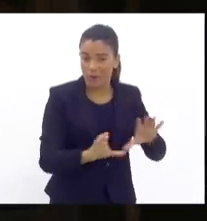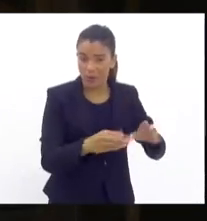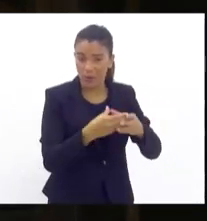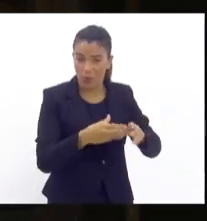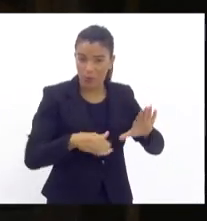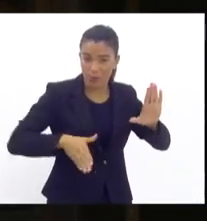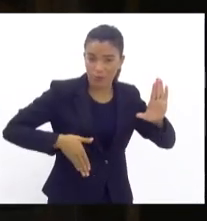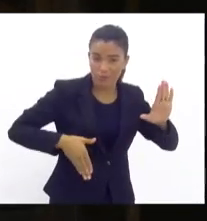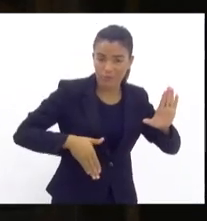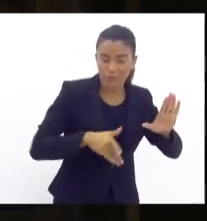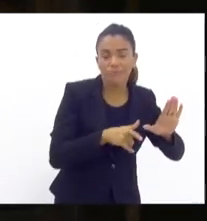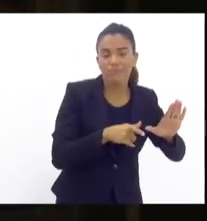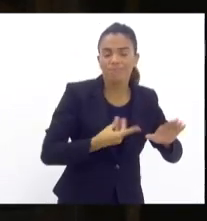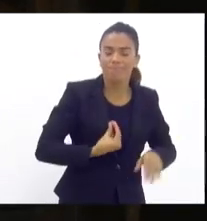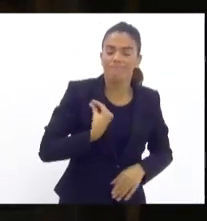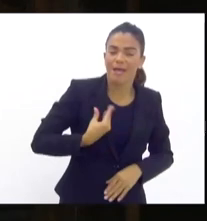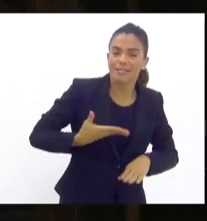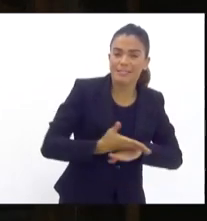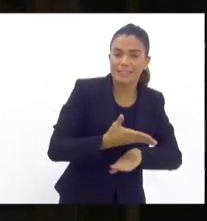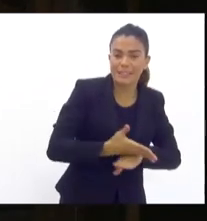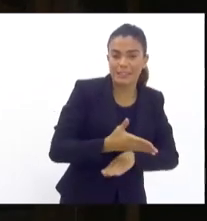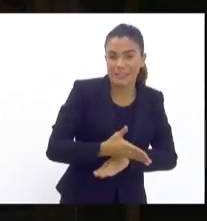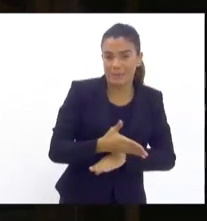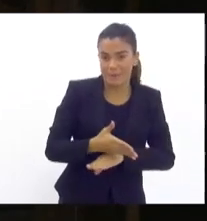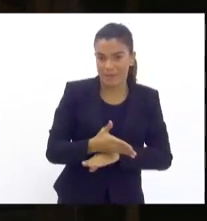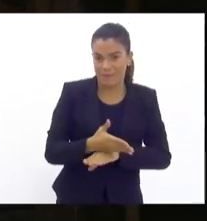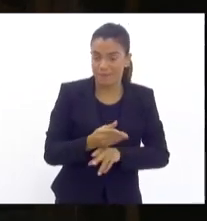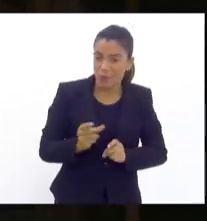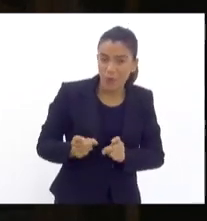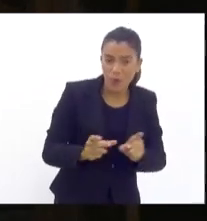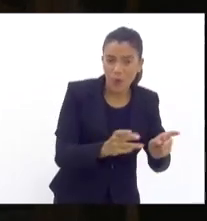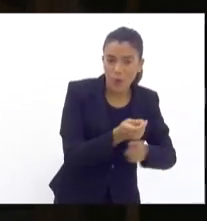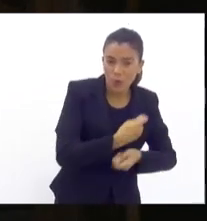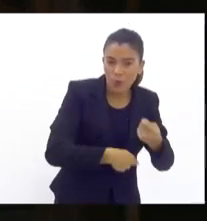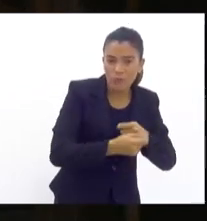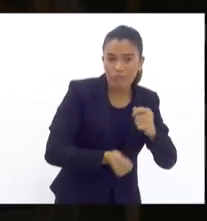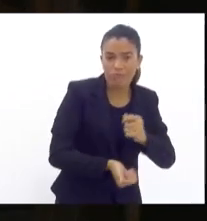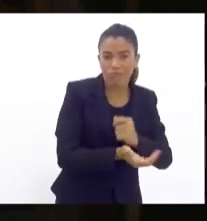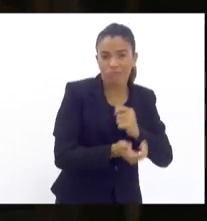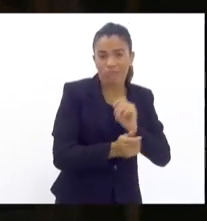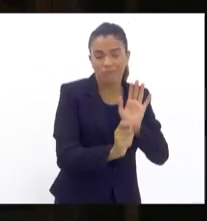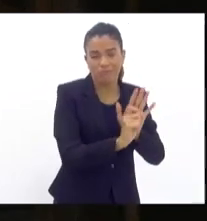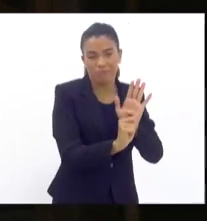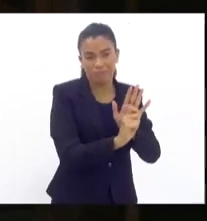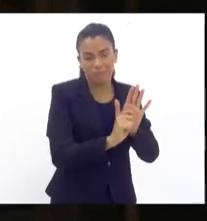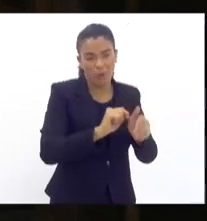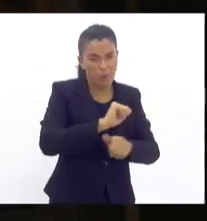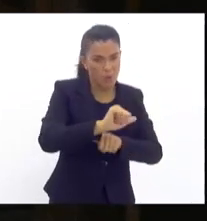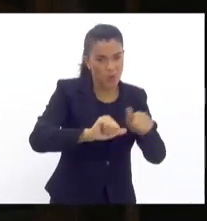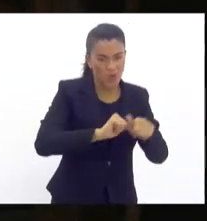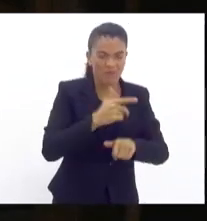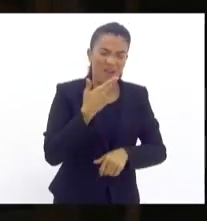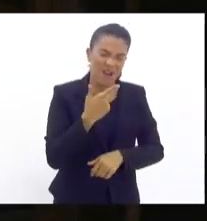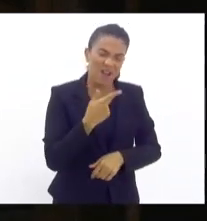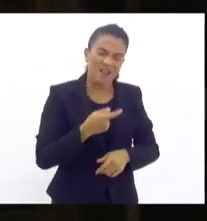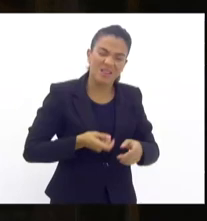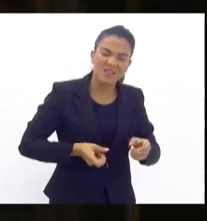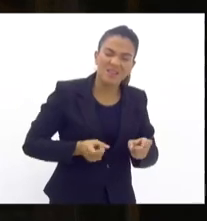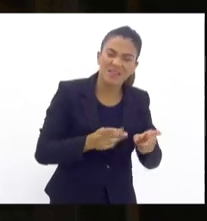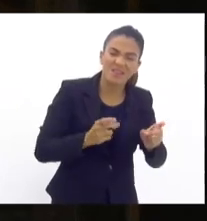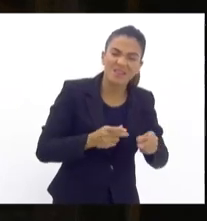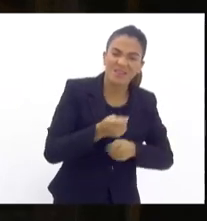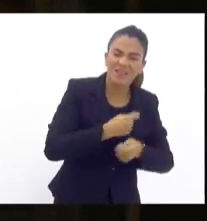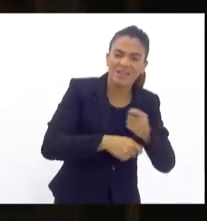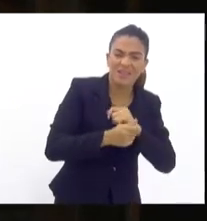com participação dos lucros. O tráfico de drogas há muito modificou seu formato. Hoje, a chama de tráfico de drogas por uma questão